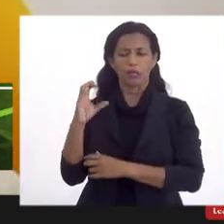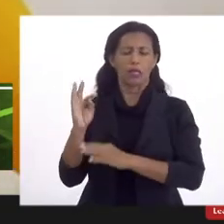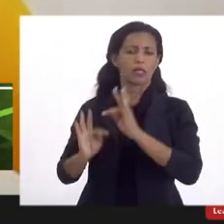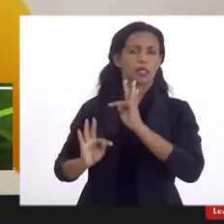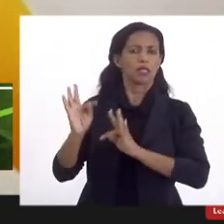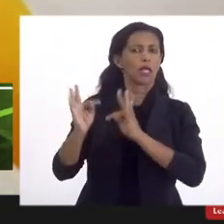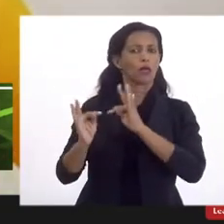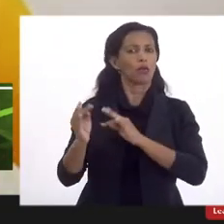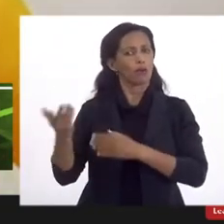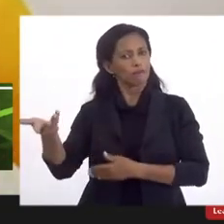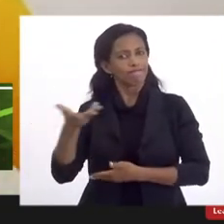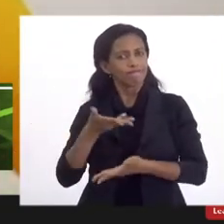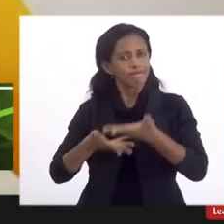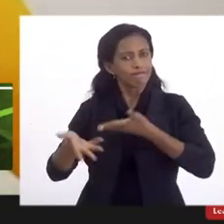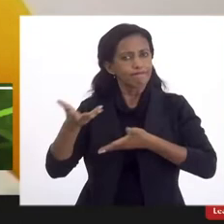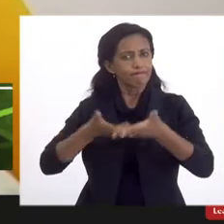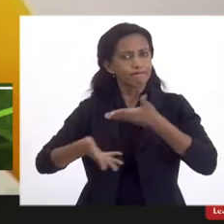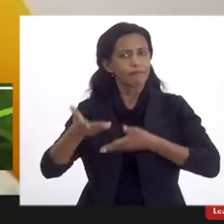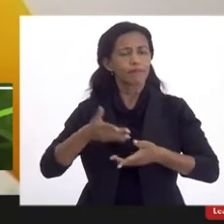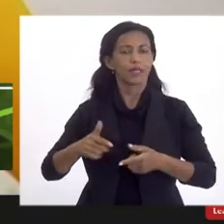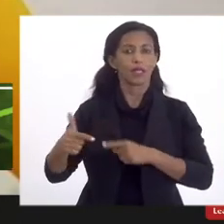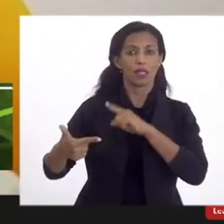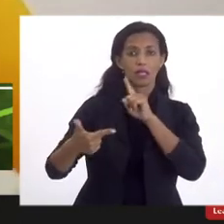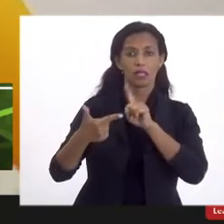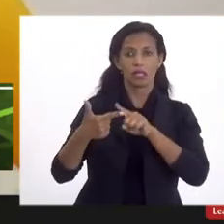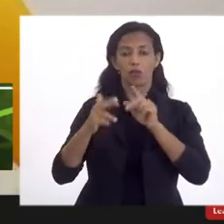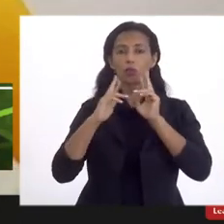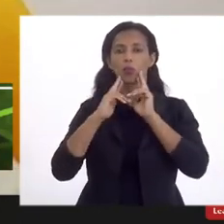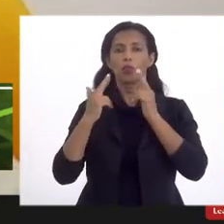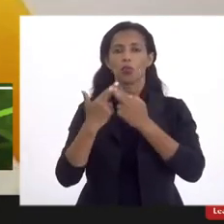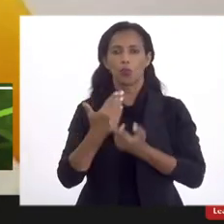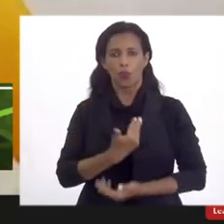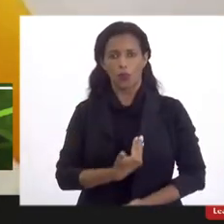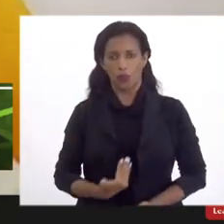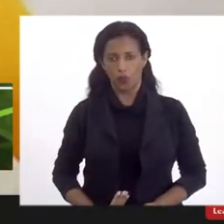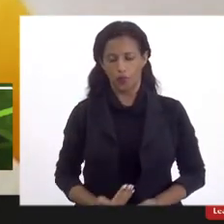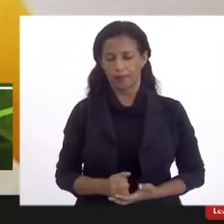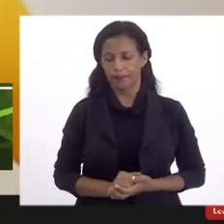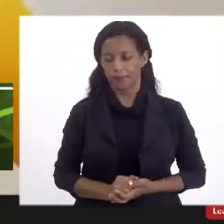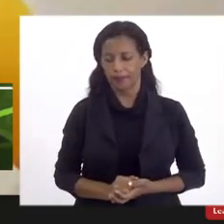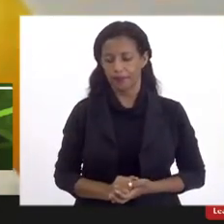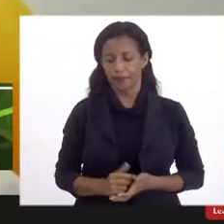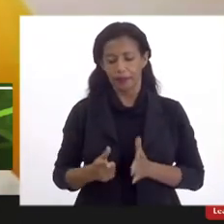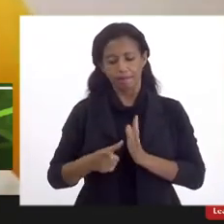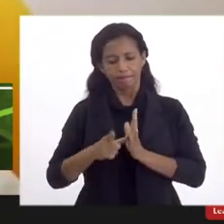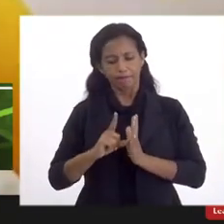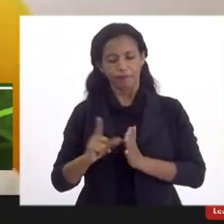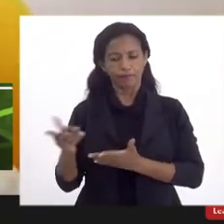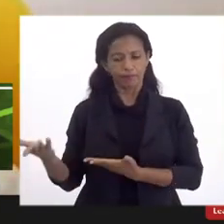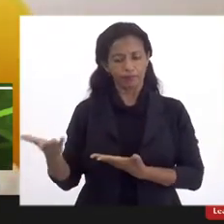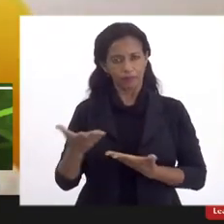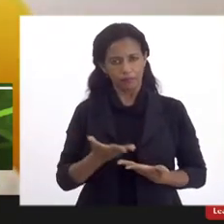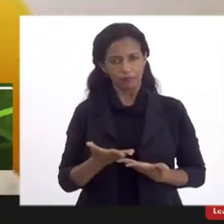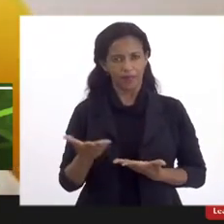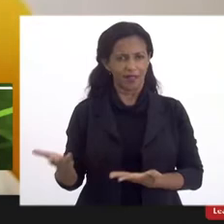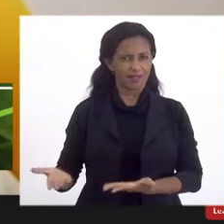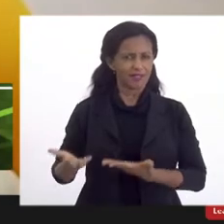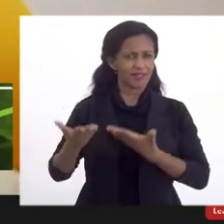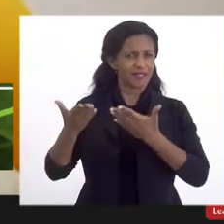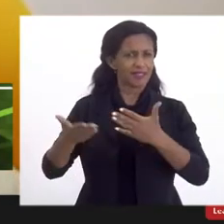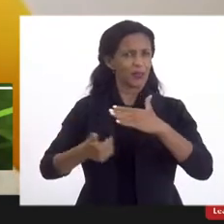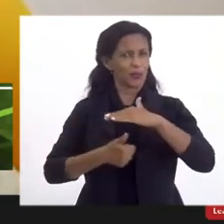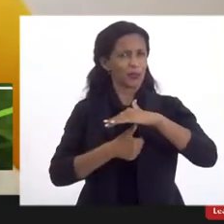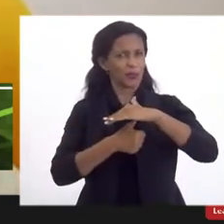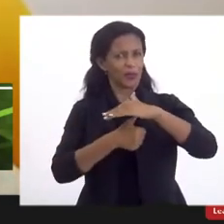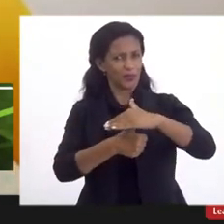poderão participar da nossa segunda audiência pública. Antes de passar a palavra para a nossa magnífica reitora Luanda